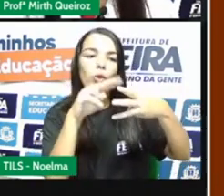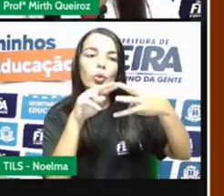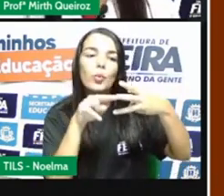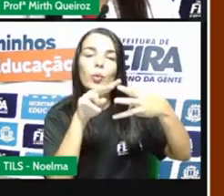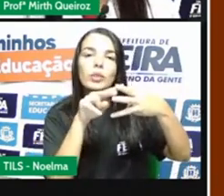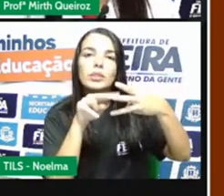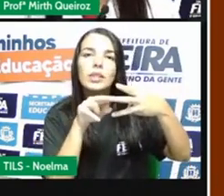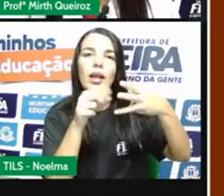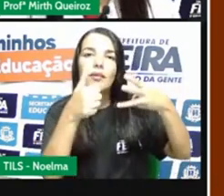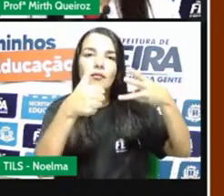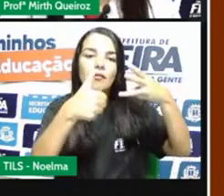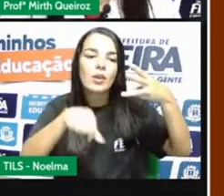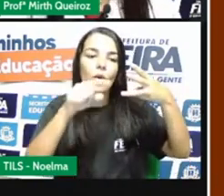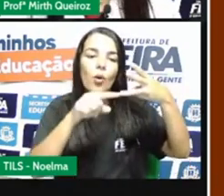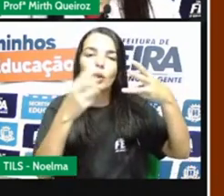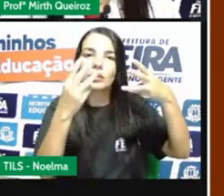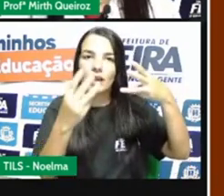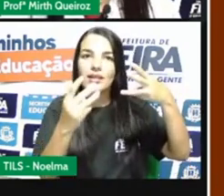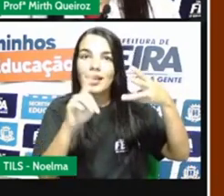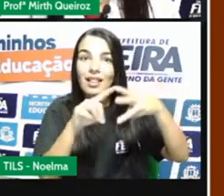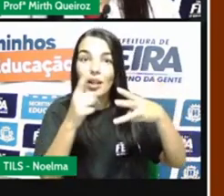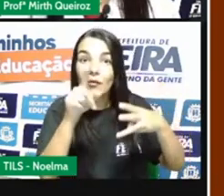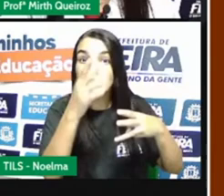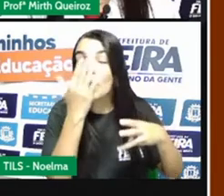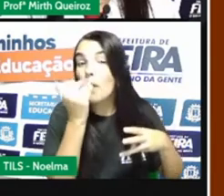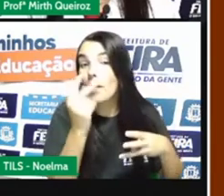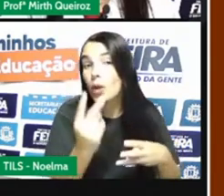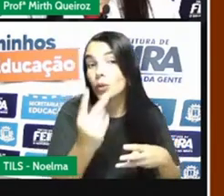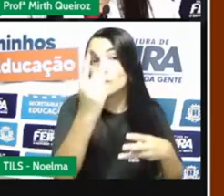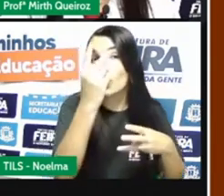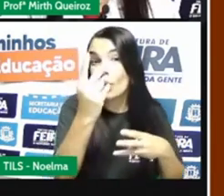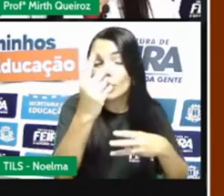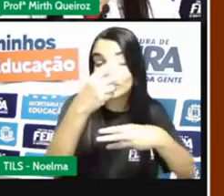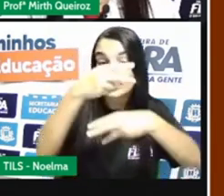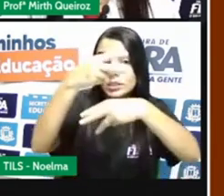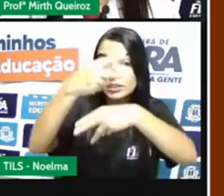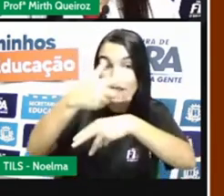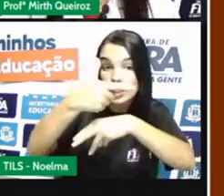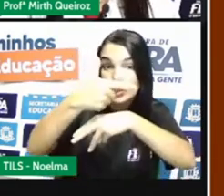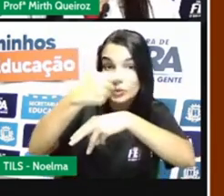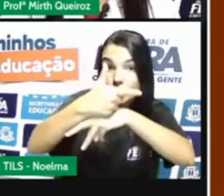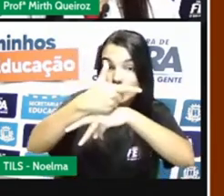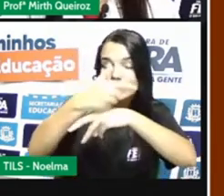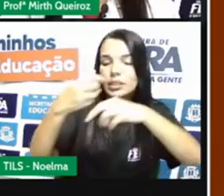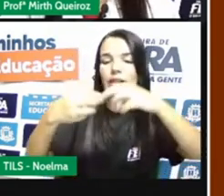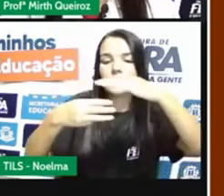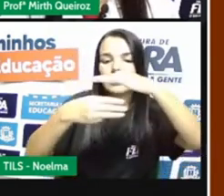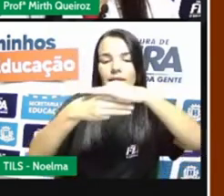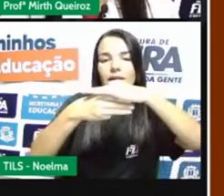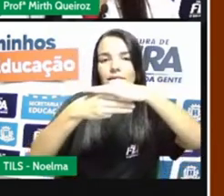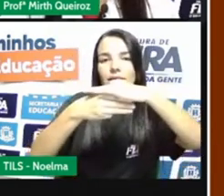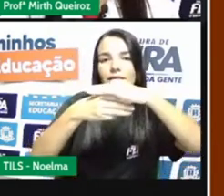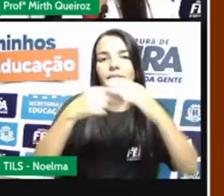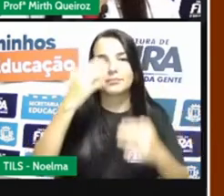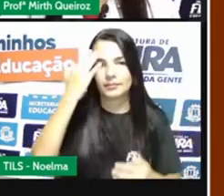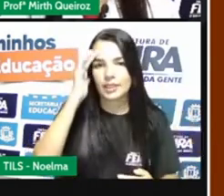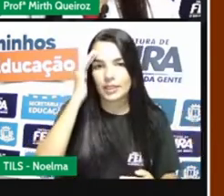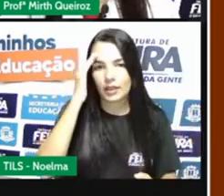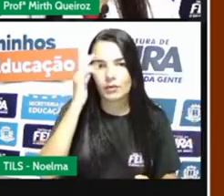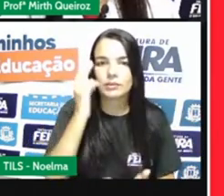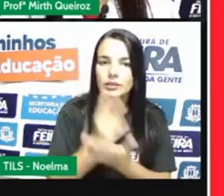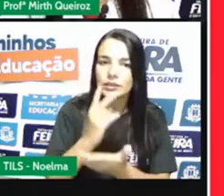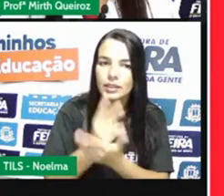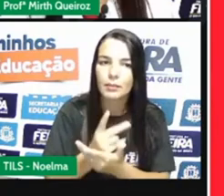a fração dois terços. Numerador em cima, denominador embaixo. Ao ler-se, sempre a gente fala primeiro